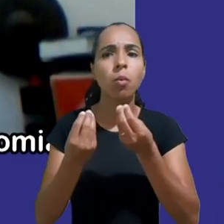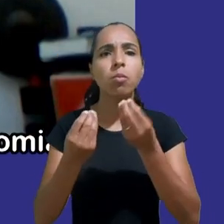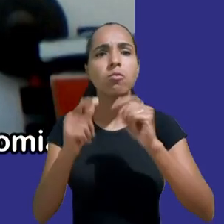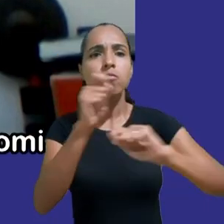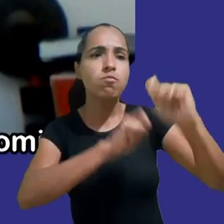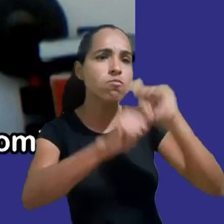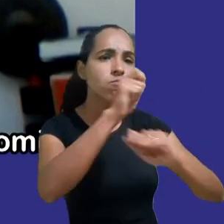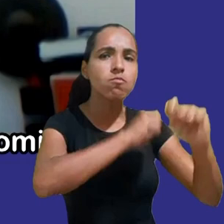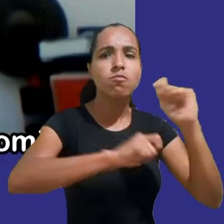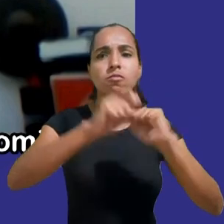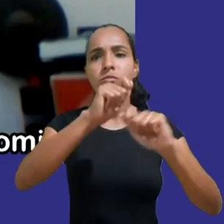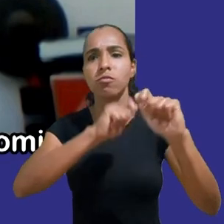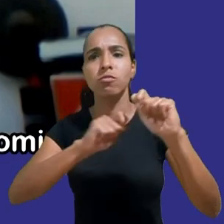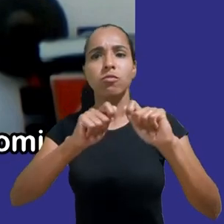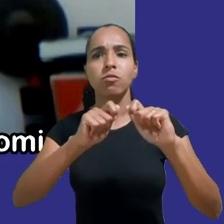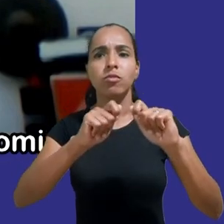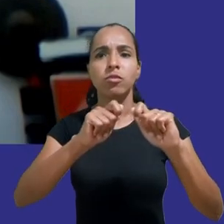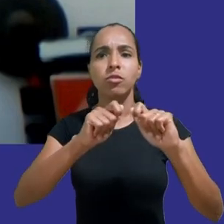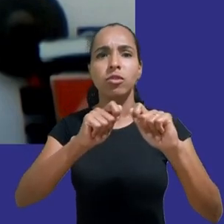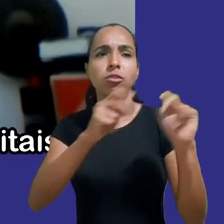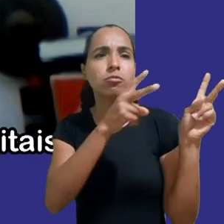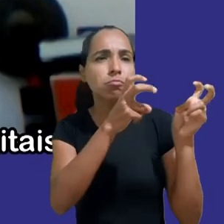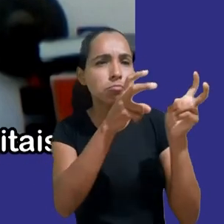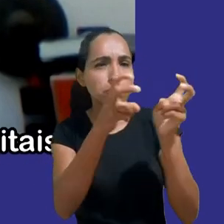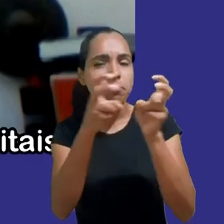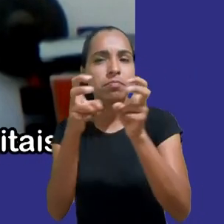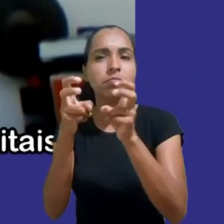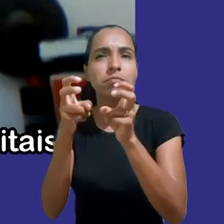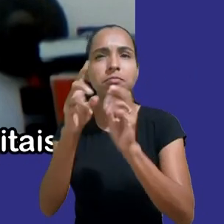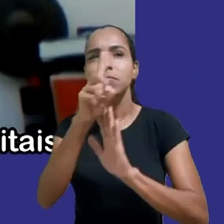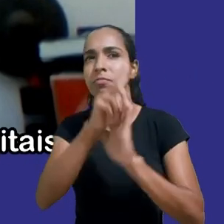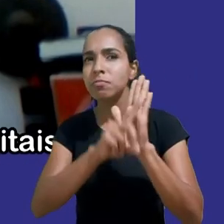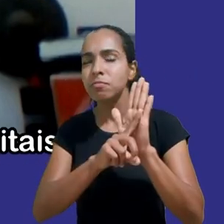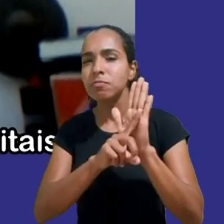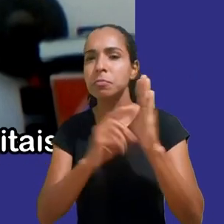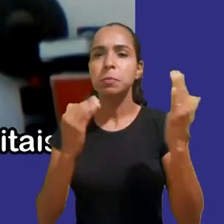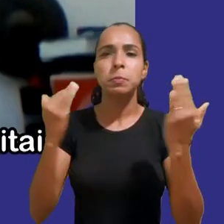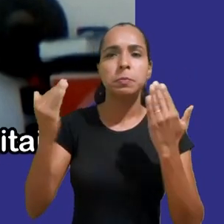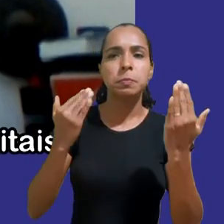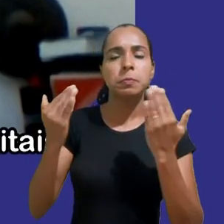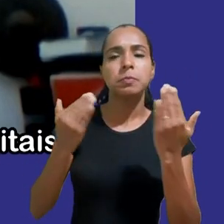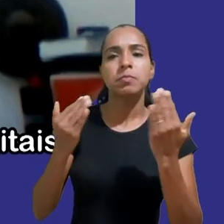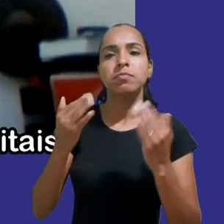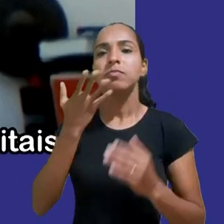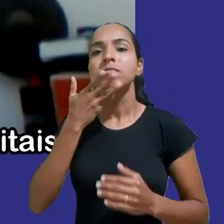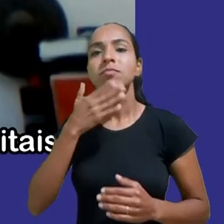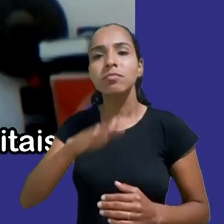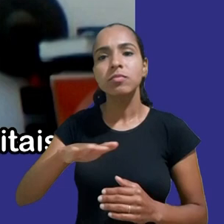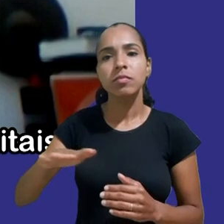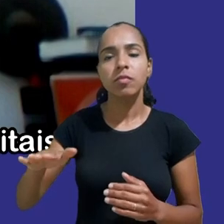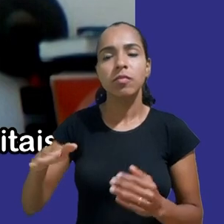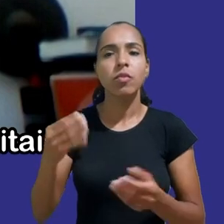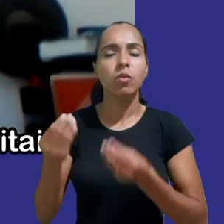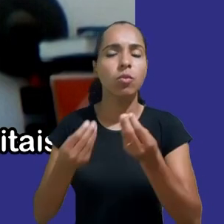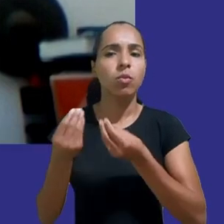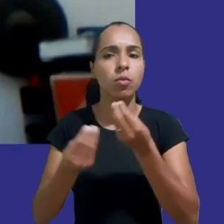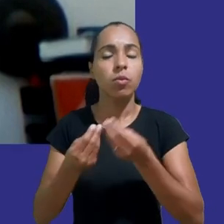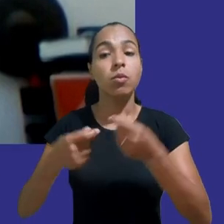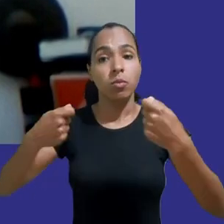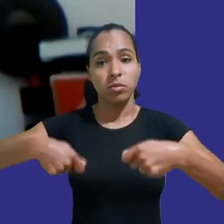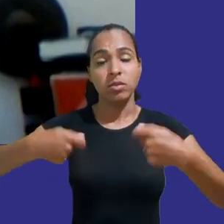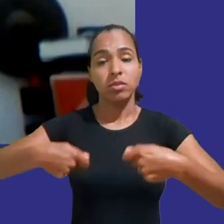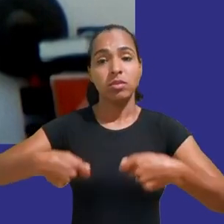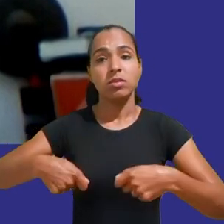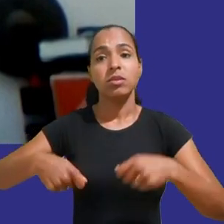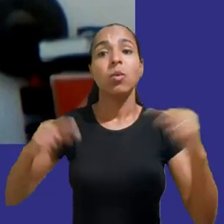dessas questões de direitos digitais que abordamos sobre crianças deveriam ser na verdade aplicáveis a todo mundo